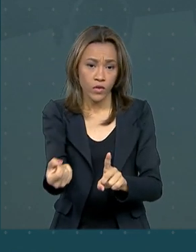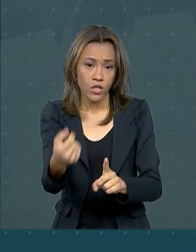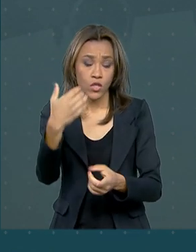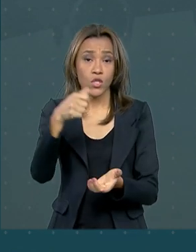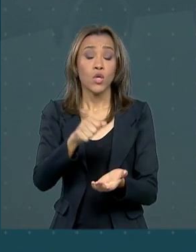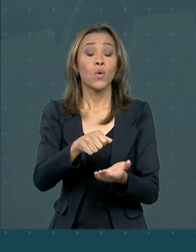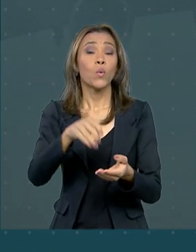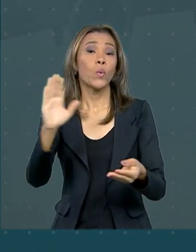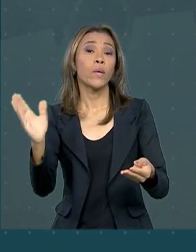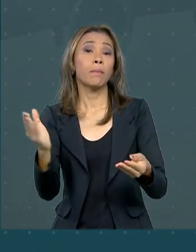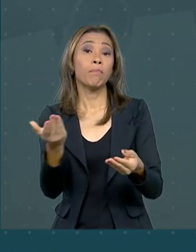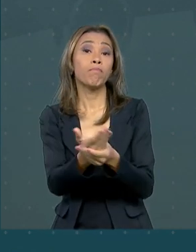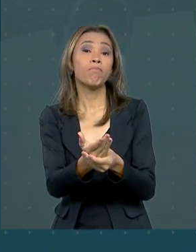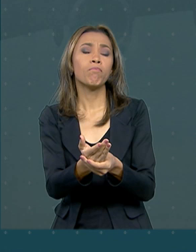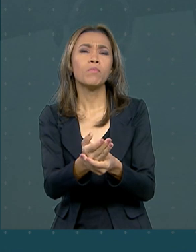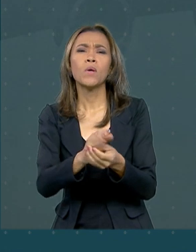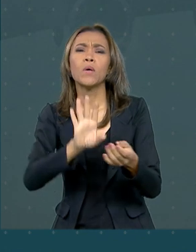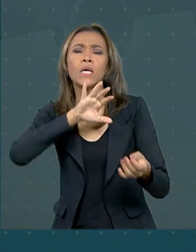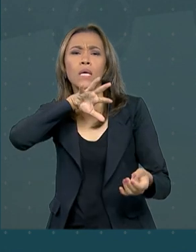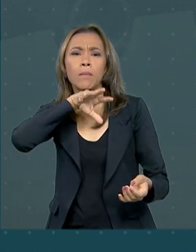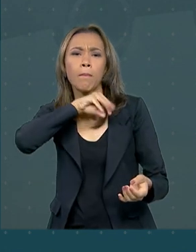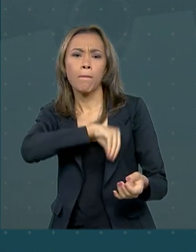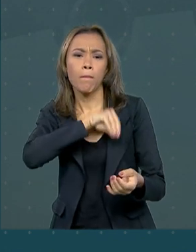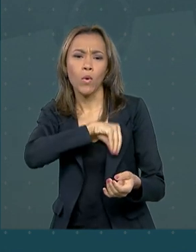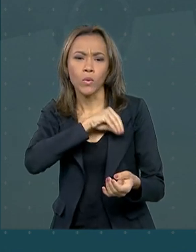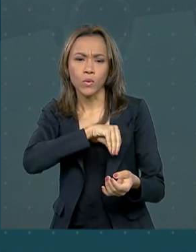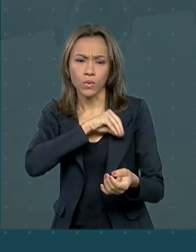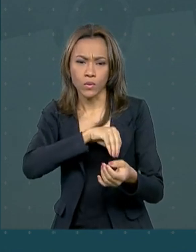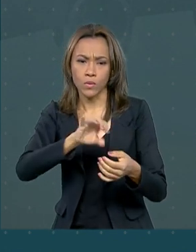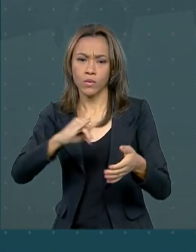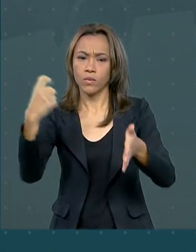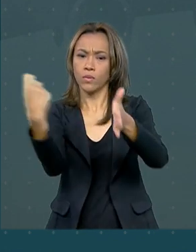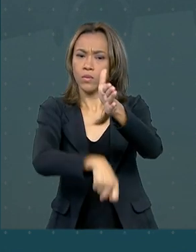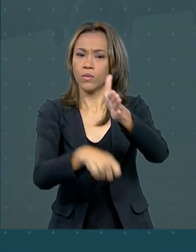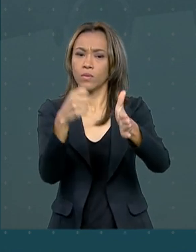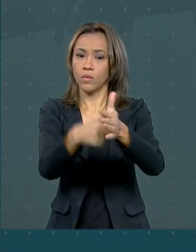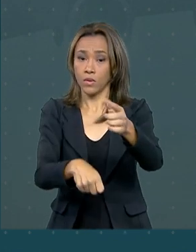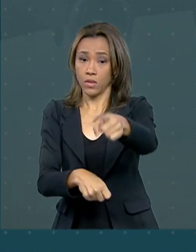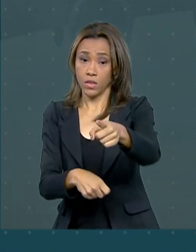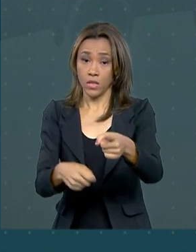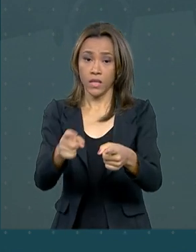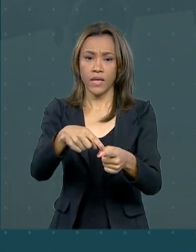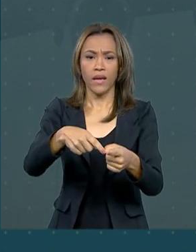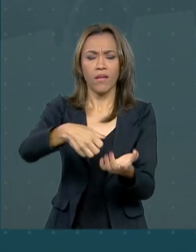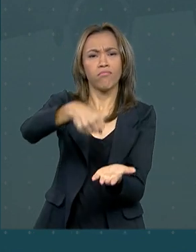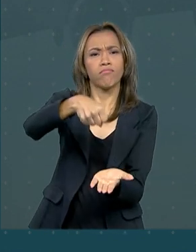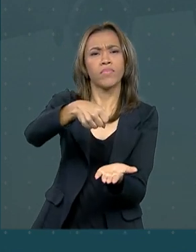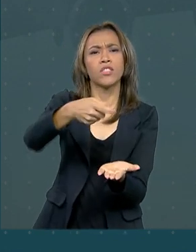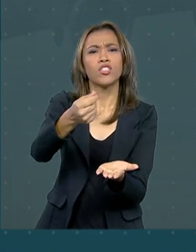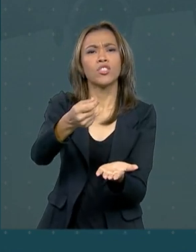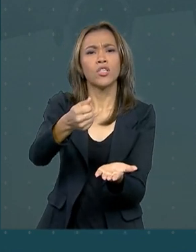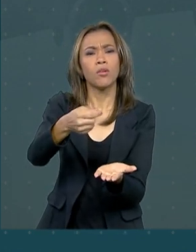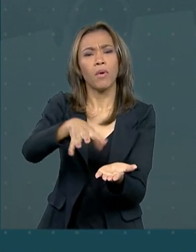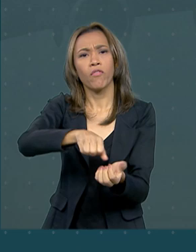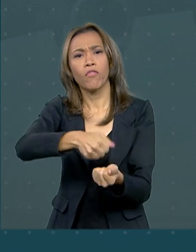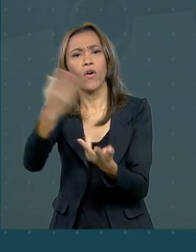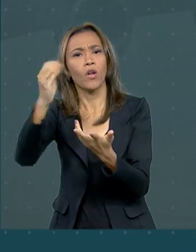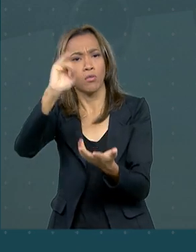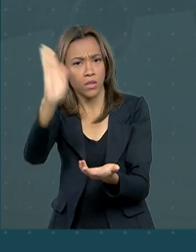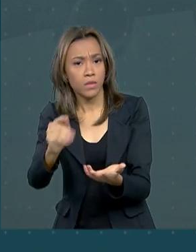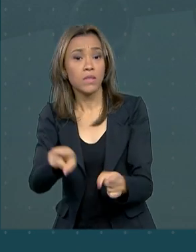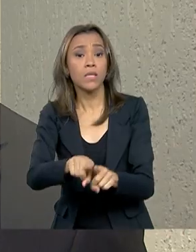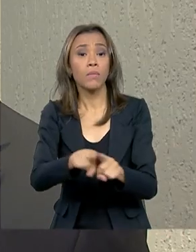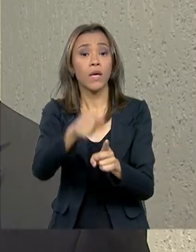imposto de renda sobre remessas para o exterior, cobrado na venda de pacotes de viagens para fora do país e de passagens